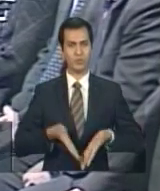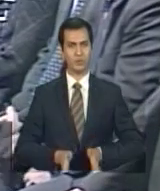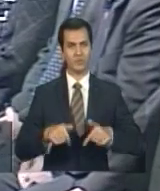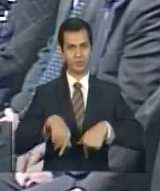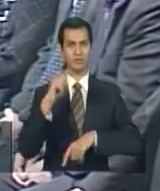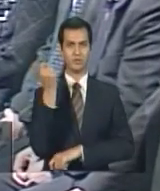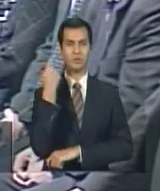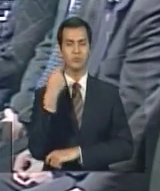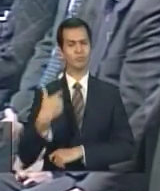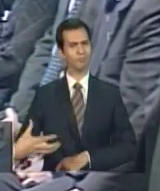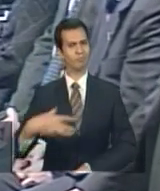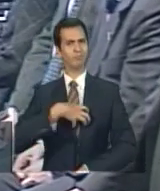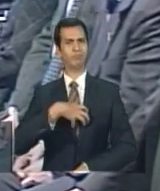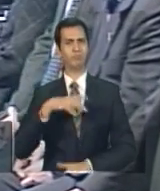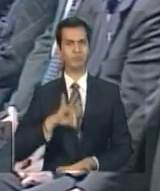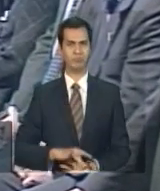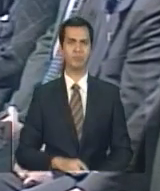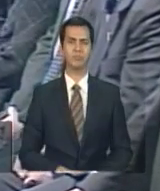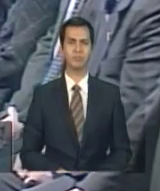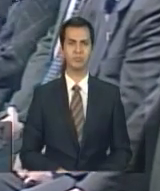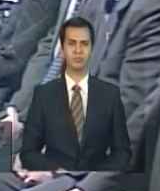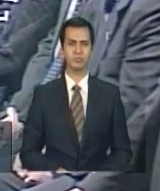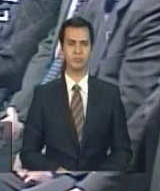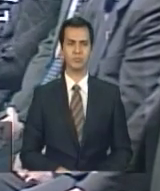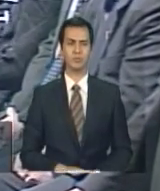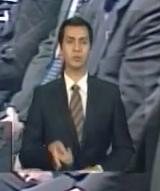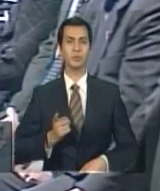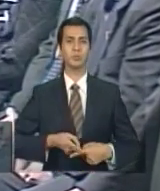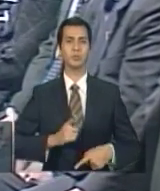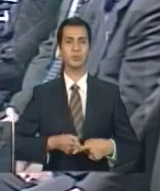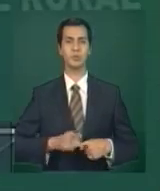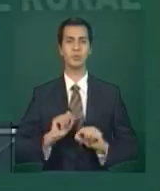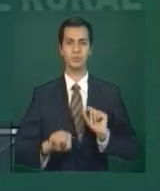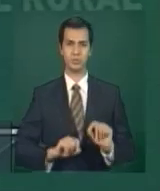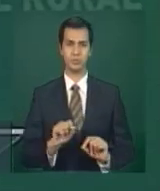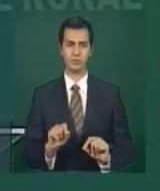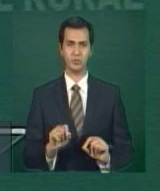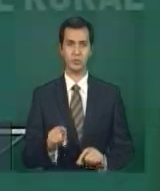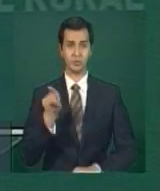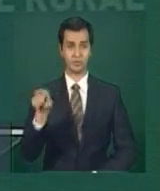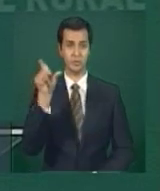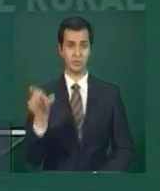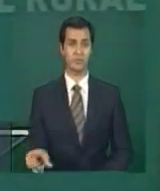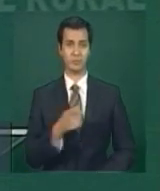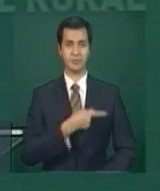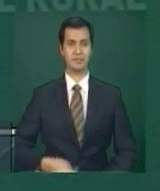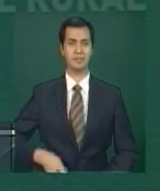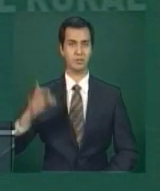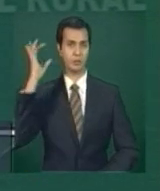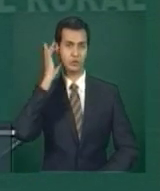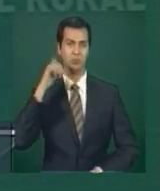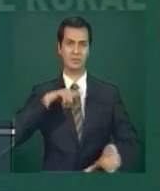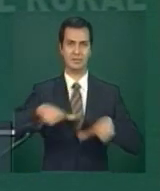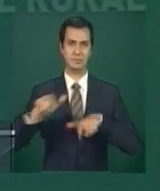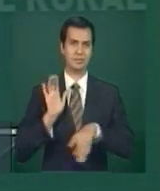não somente por aquilo que a senhora está fazendo pelo Brasil,